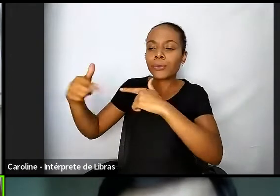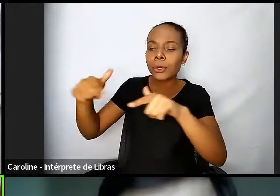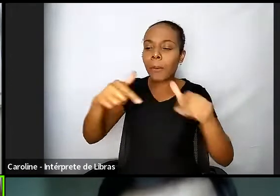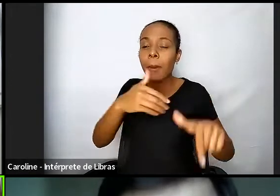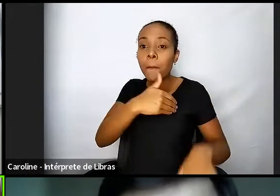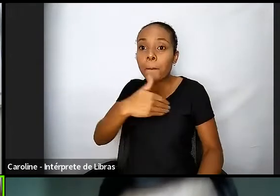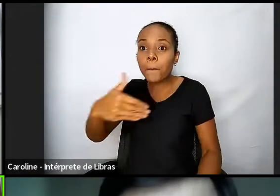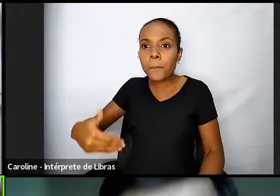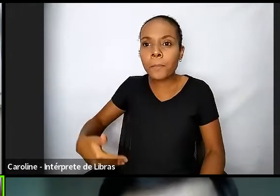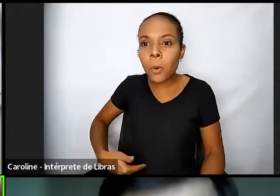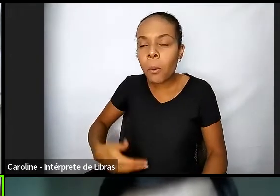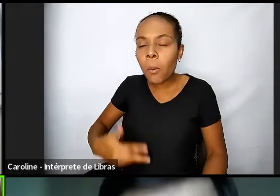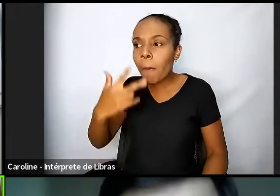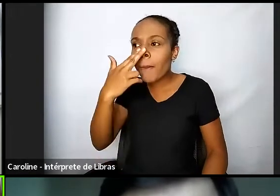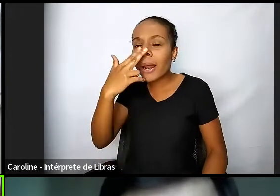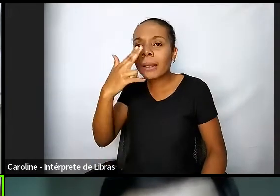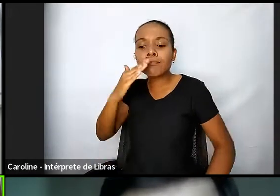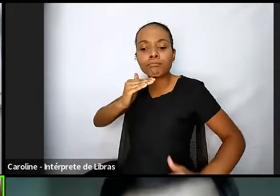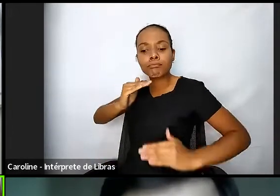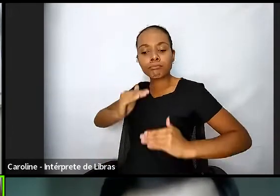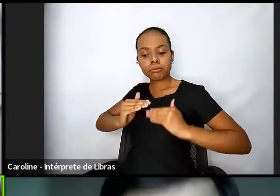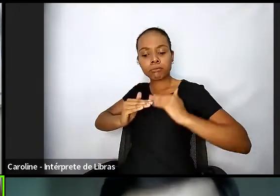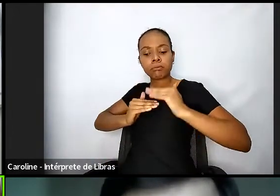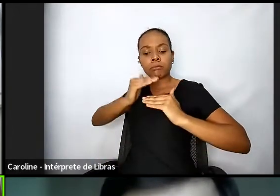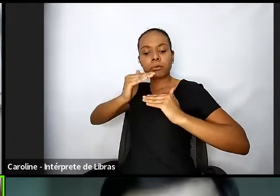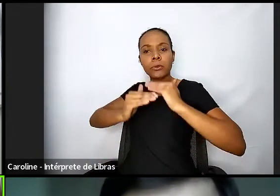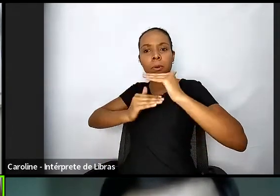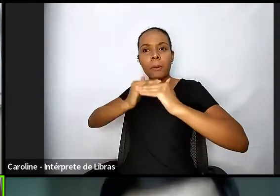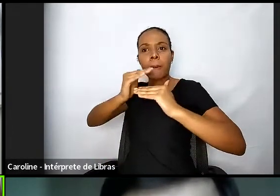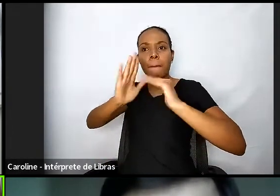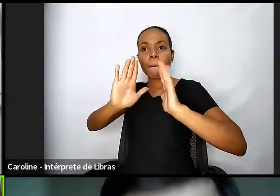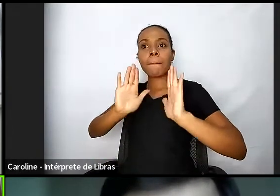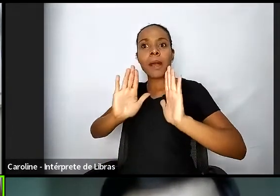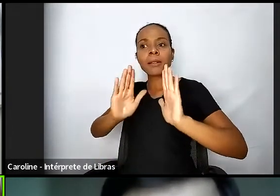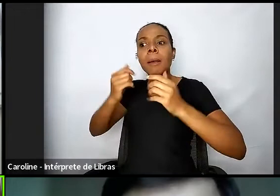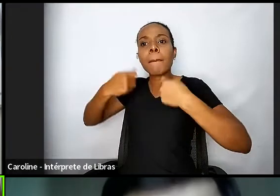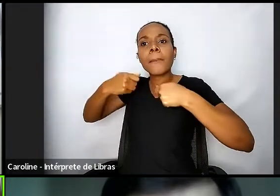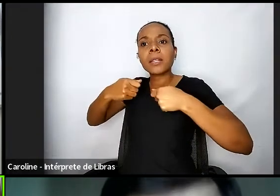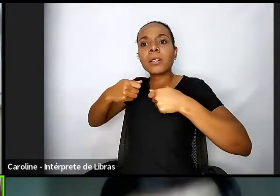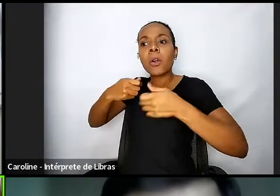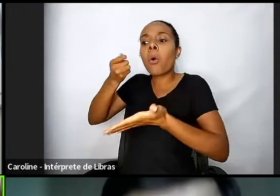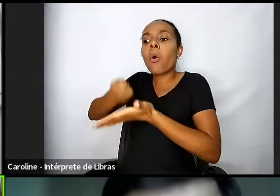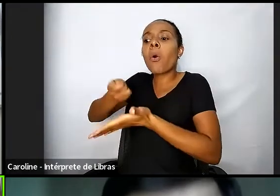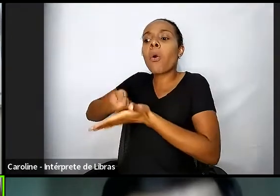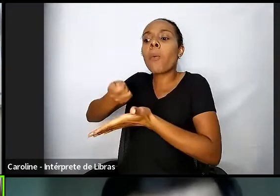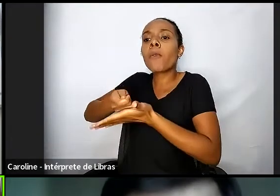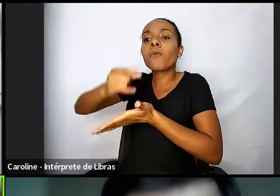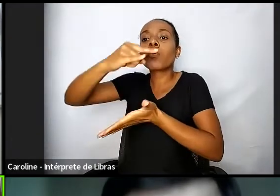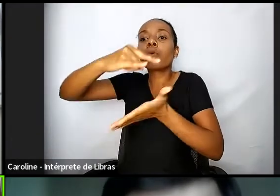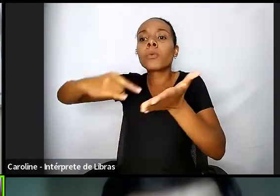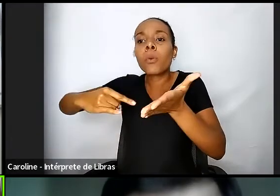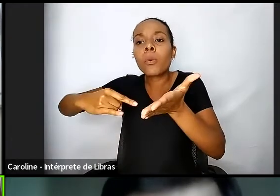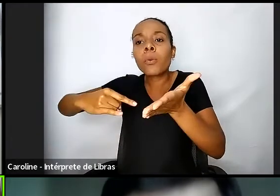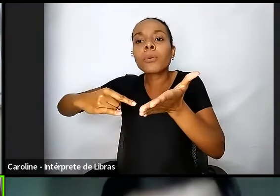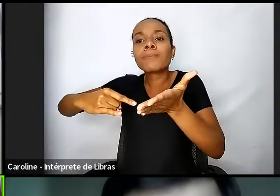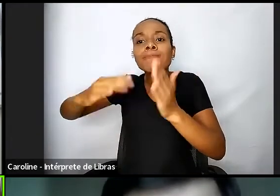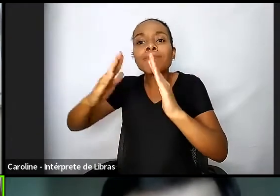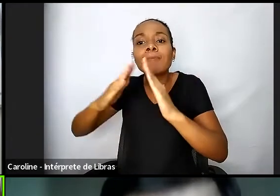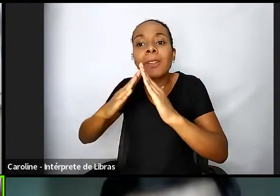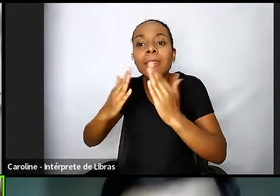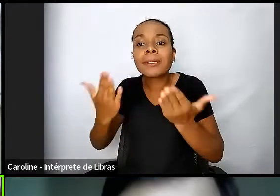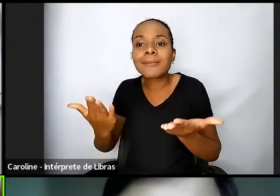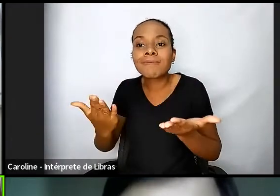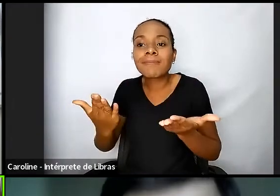a partir da comprovação do local de residência das pessoas, né, excluindo totalmente